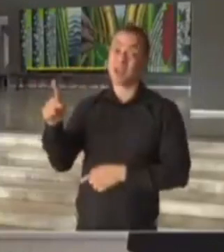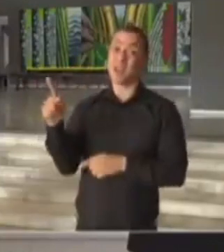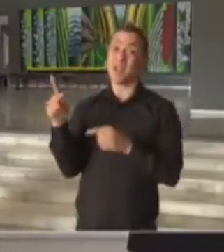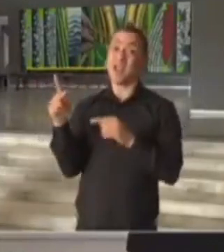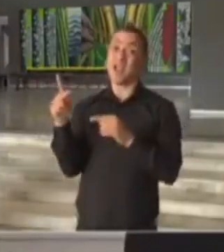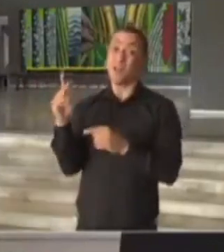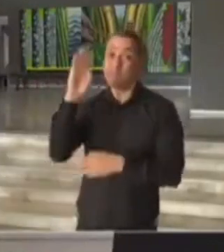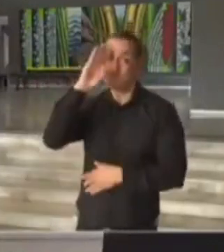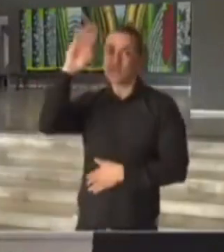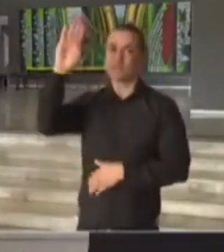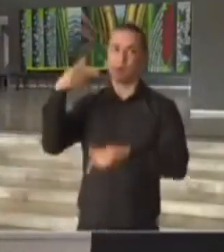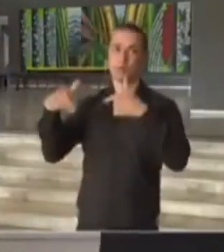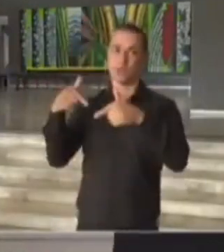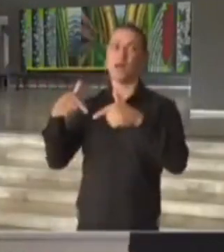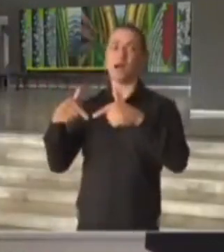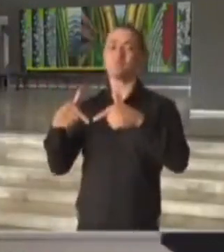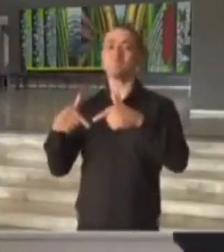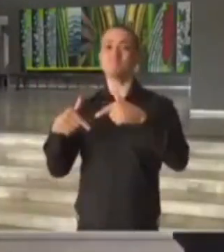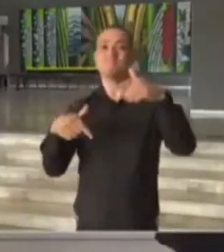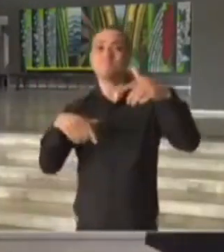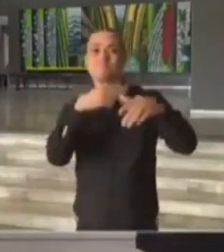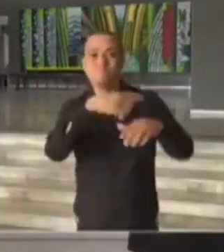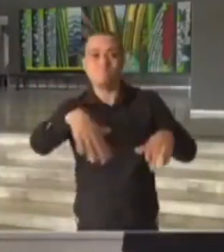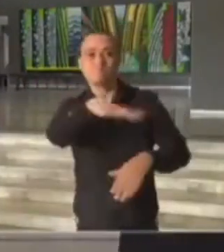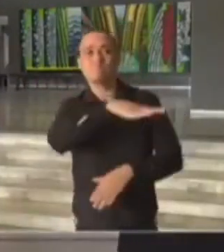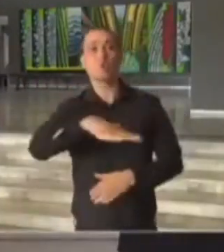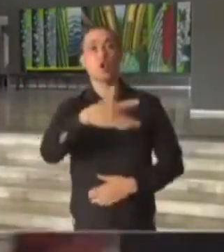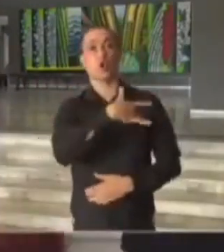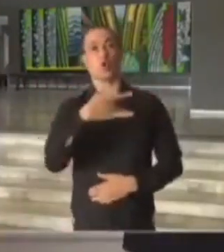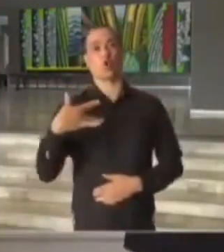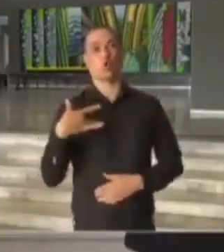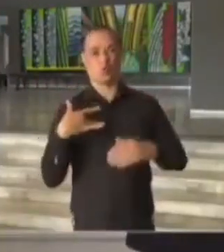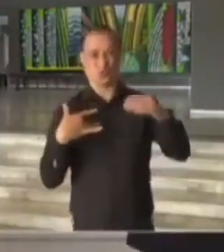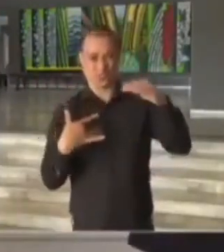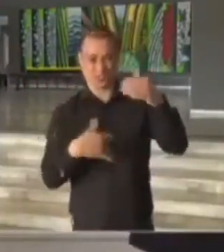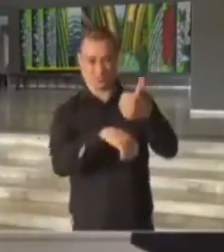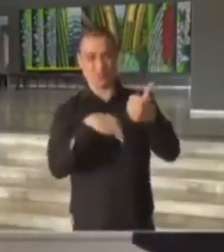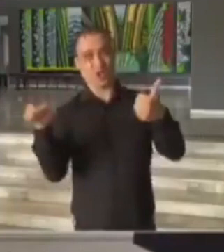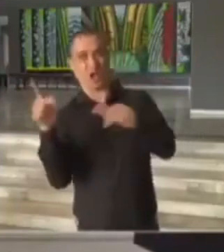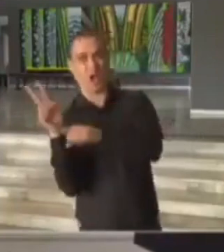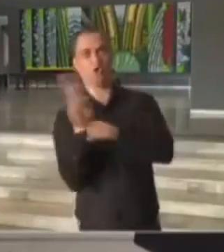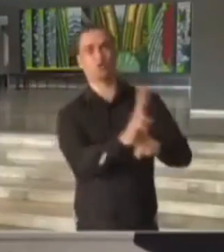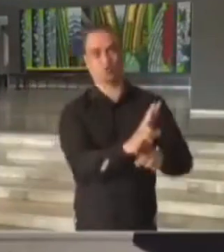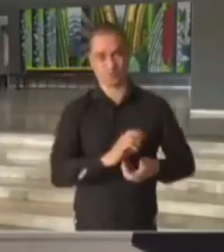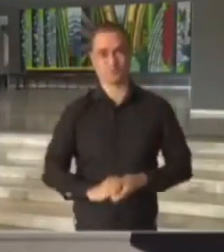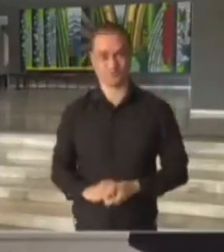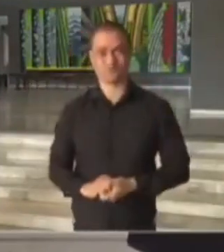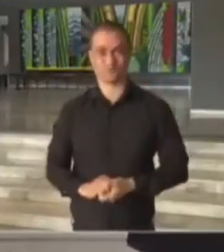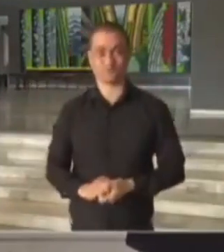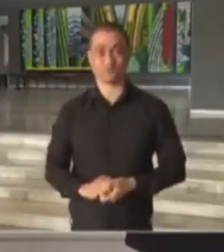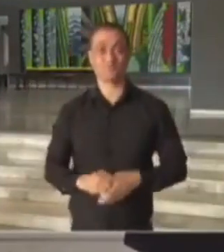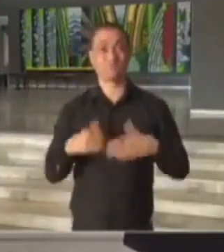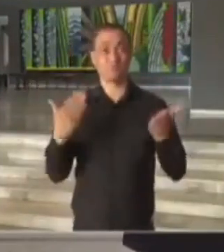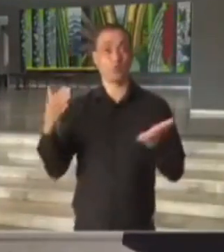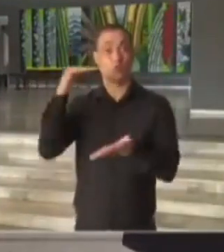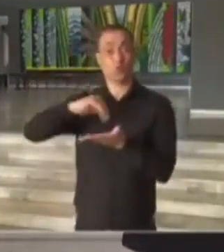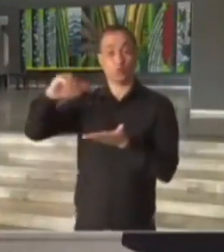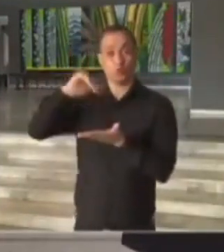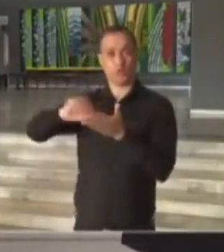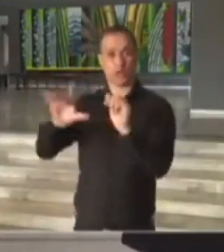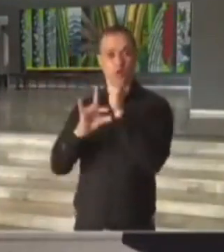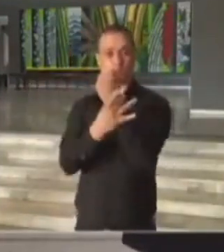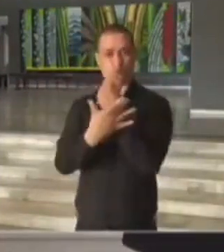essenciais, principalmente os que estão na linha de frente, que são os profissionais da saúde. O secretário de Segurança